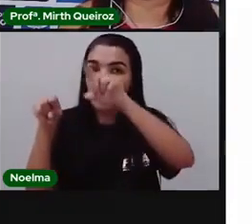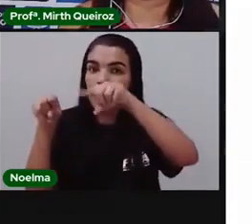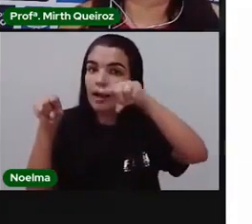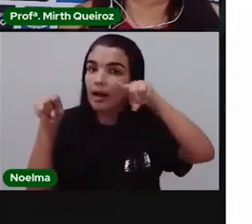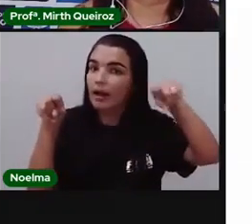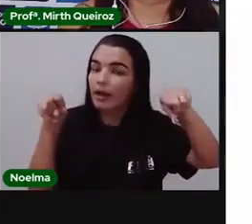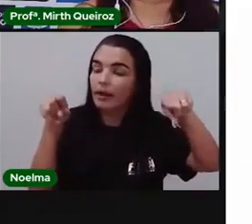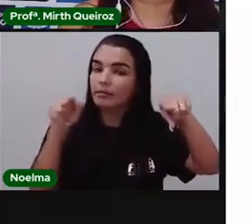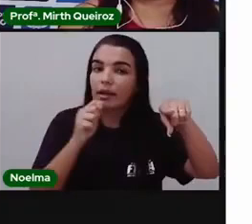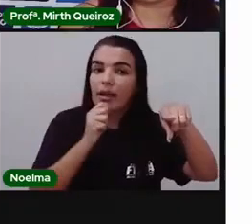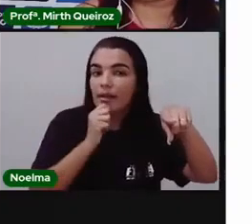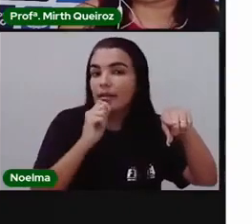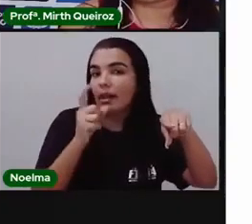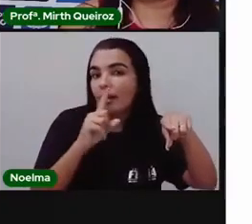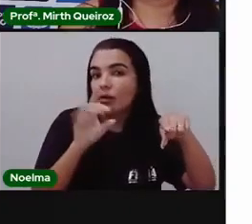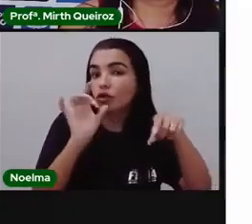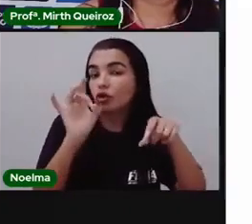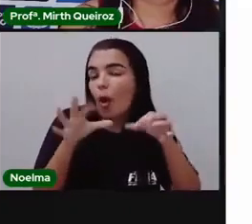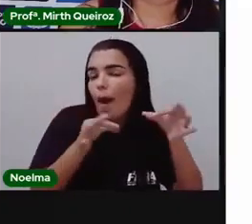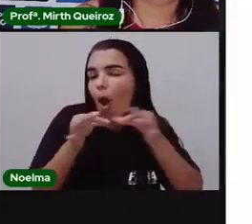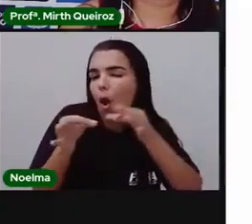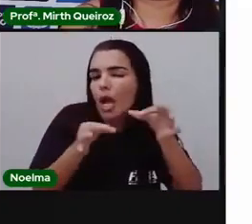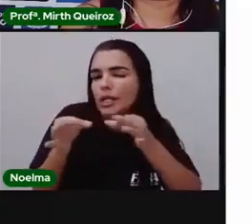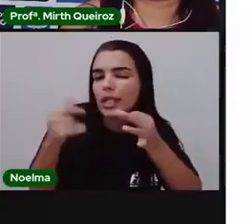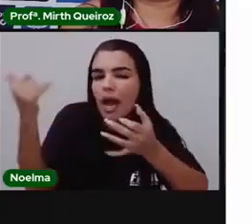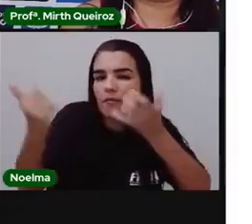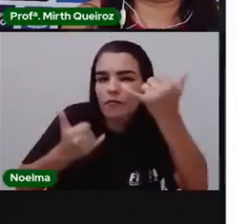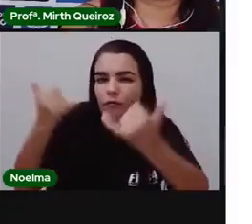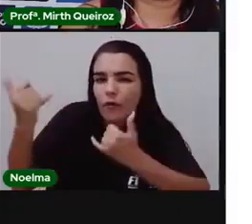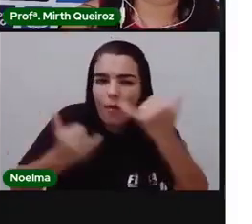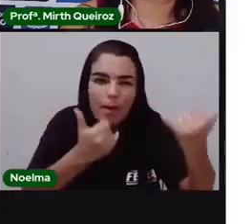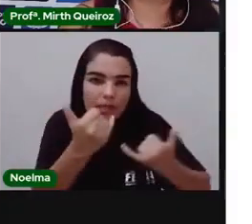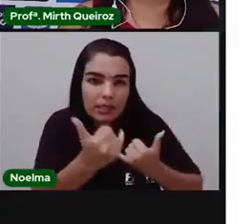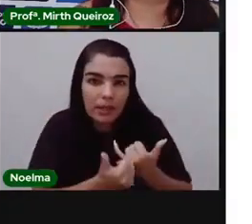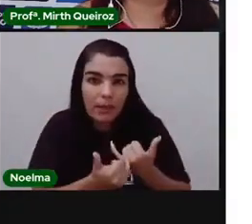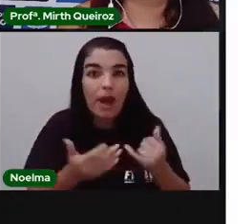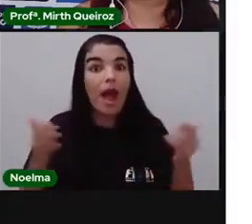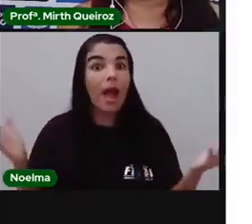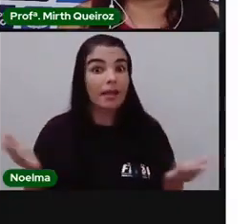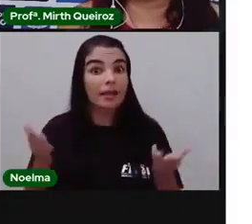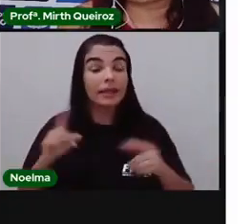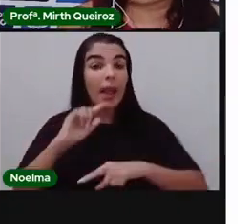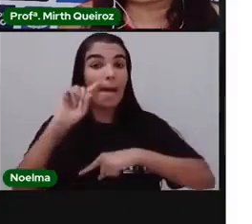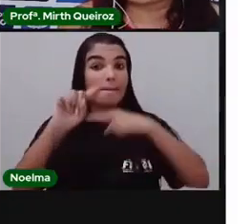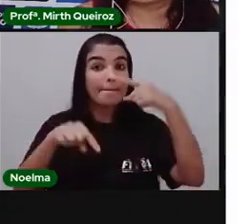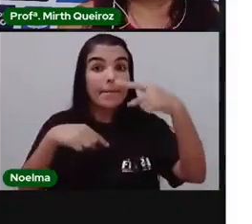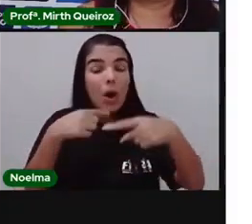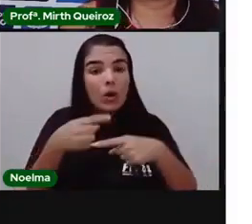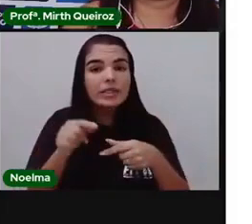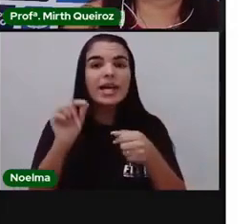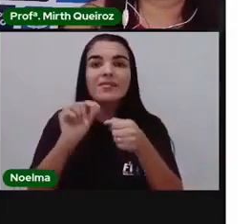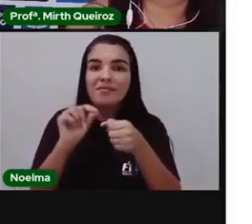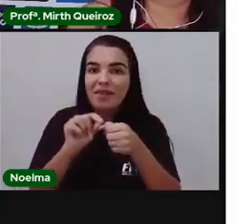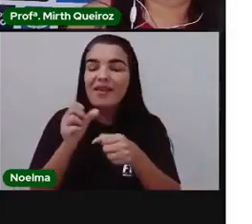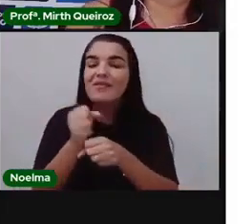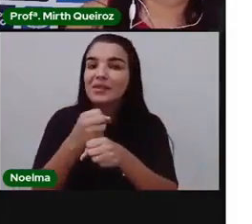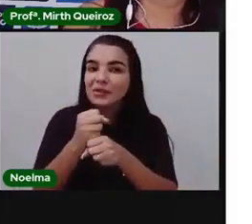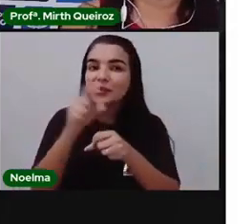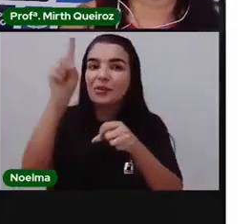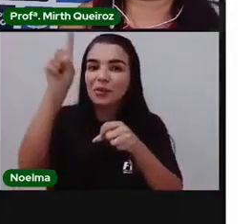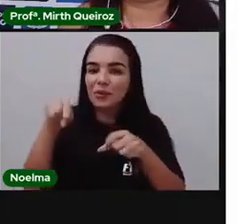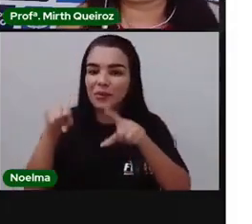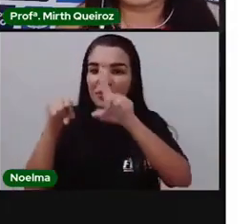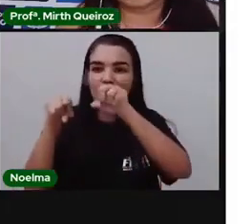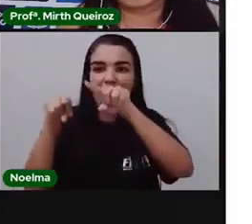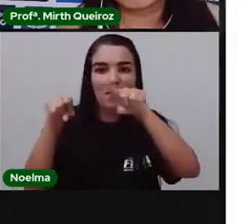organizar os dados. Depois que a gente faz essa tabela, aí sim a gente vai construir um gráfico. E a PRO vai mostrar pra